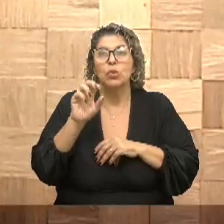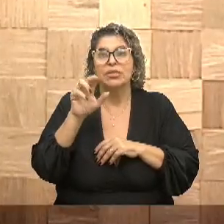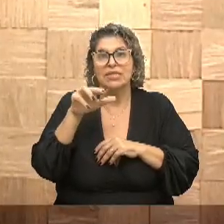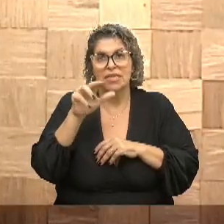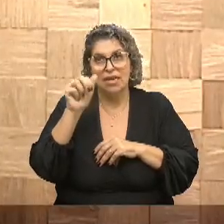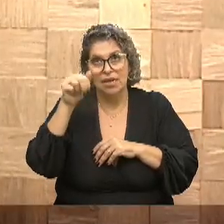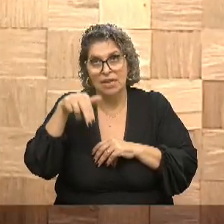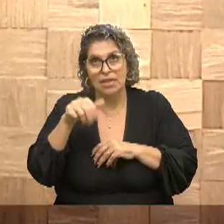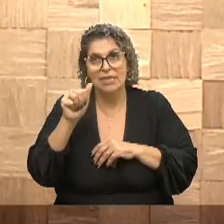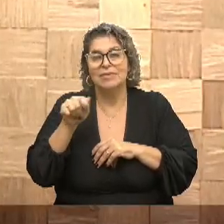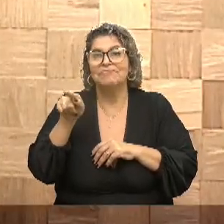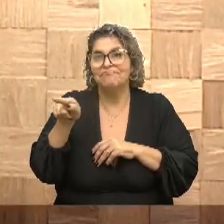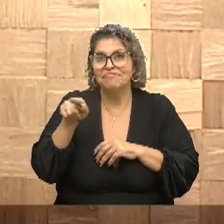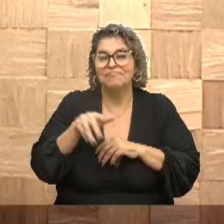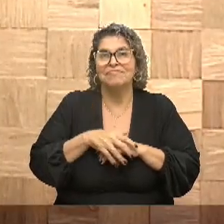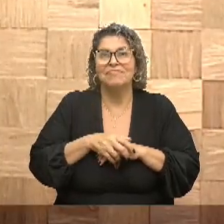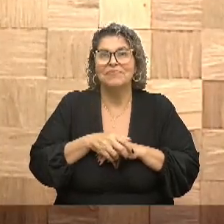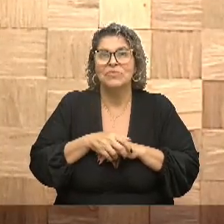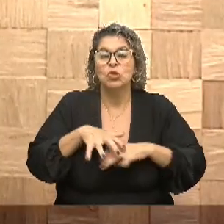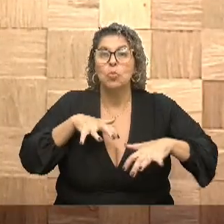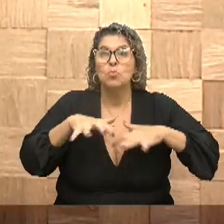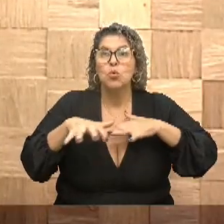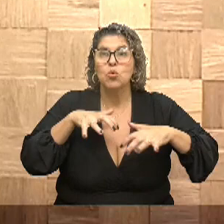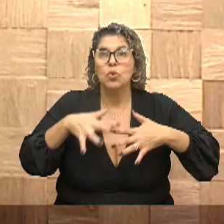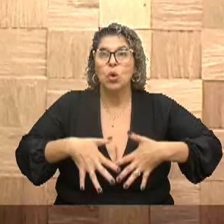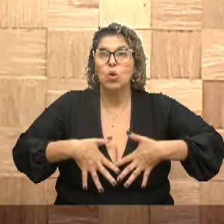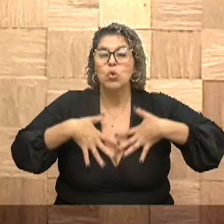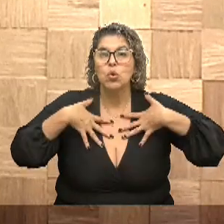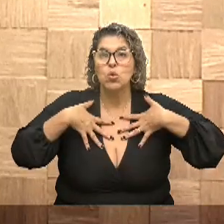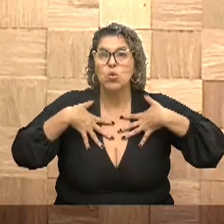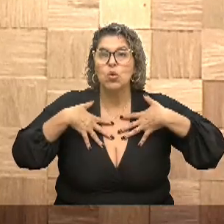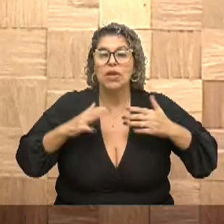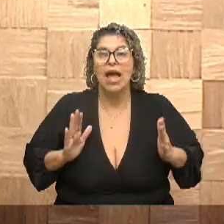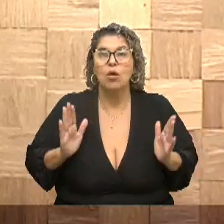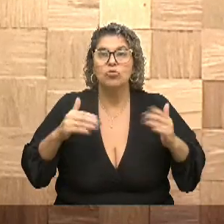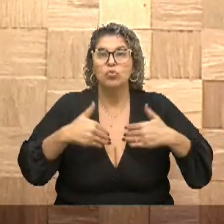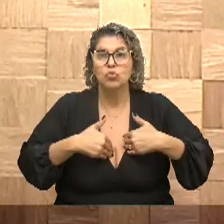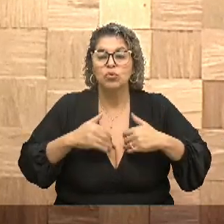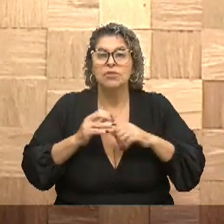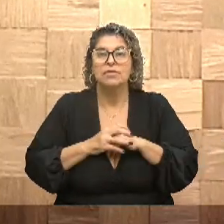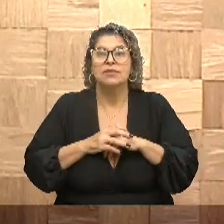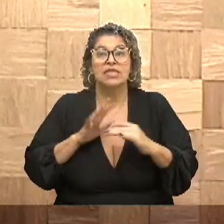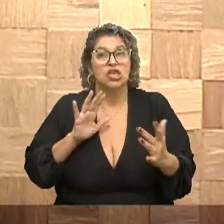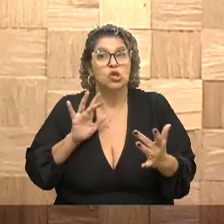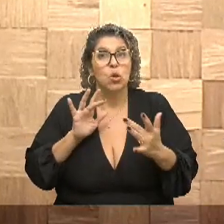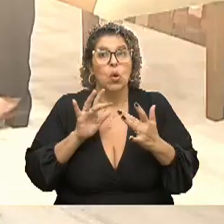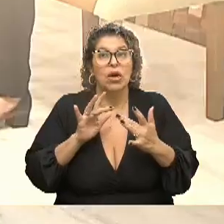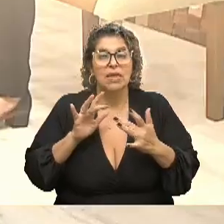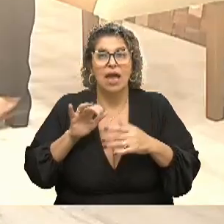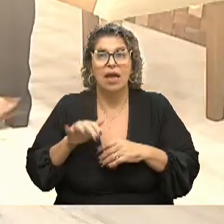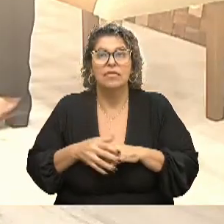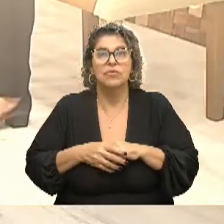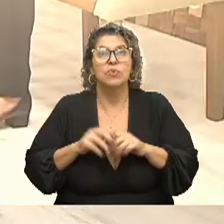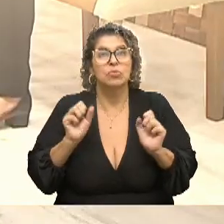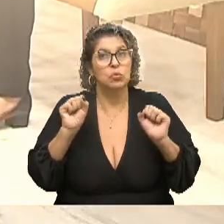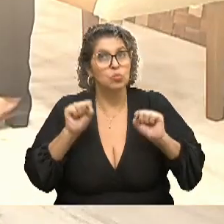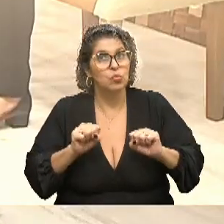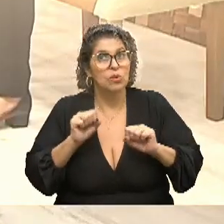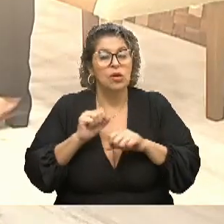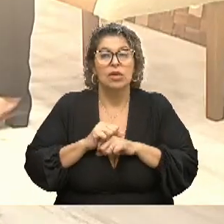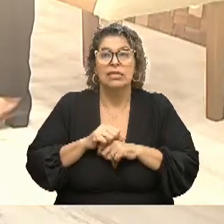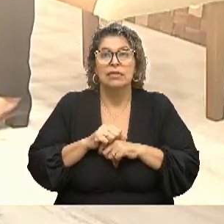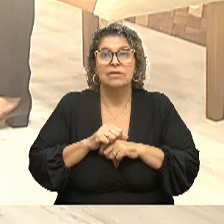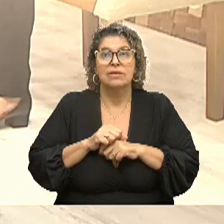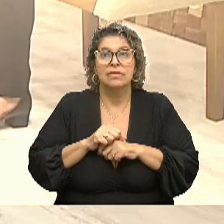que tu falasse um pouquinho sobre o movimento Orgulho Autista, que tu deixasse o contato também, para que as pessoas que estão em casa possam